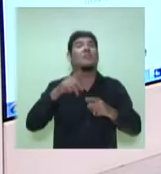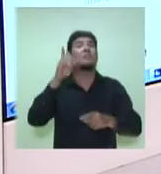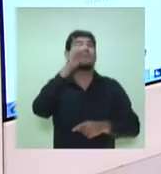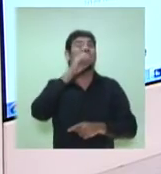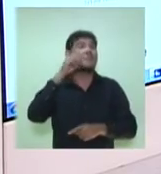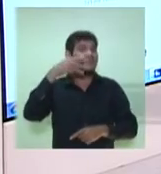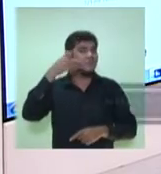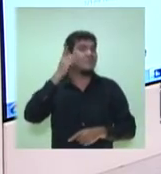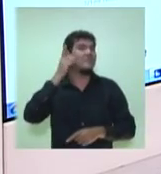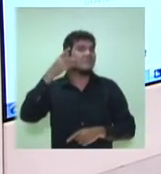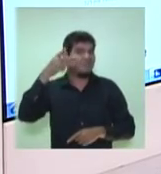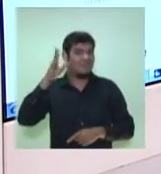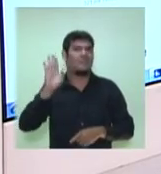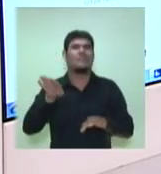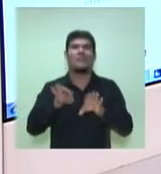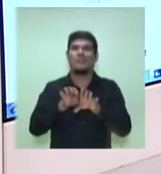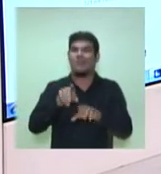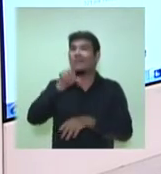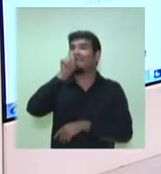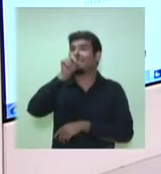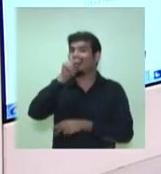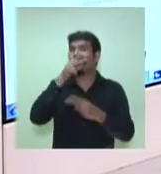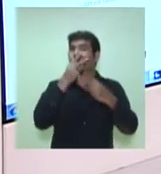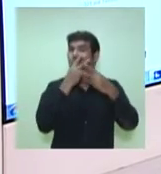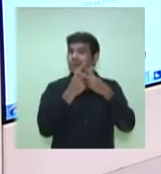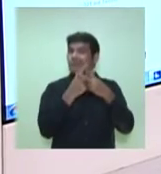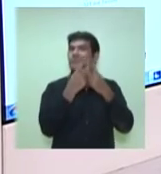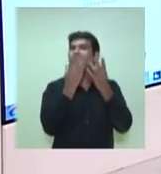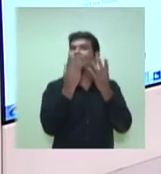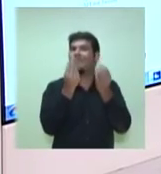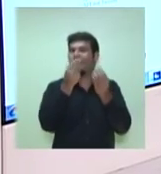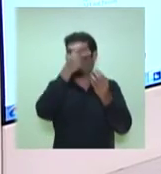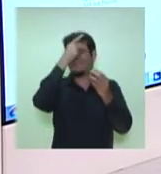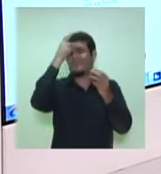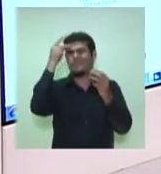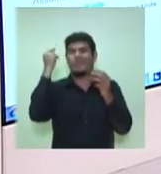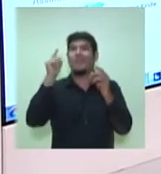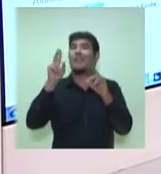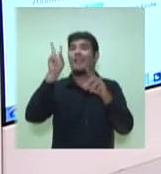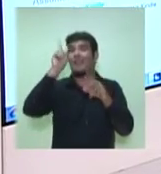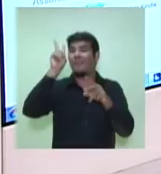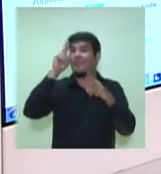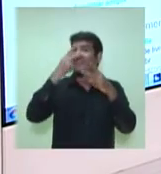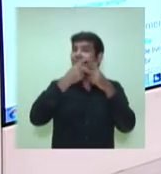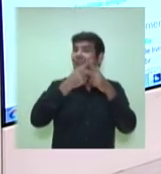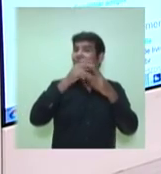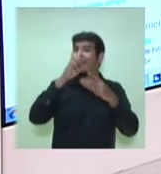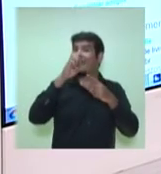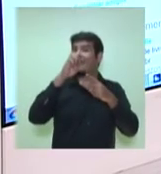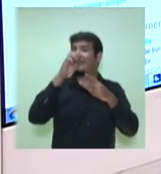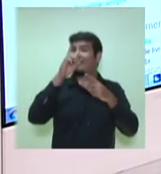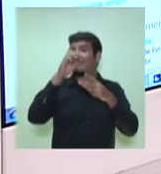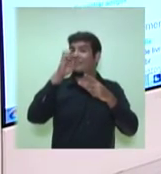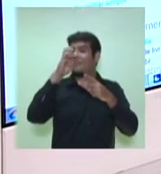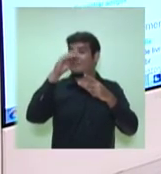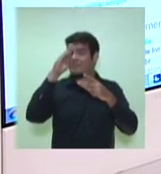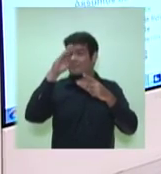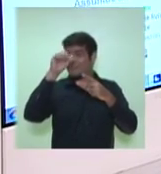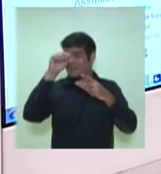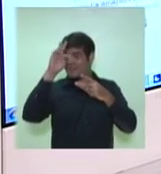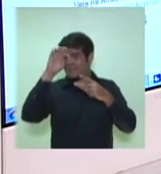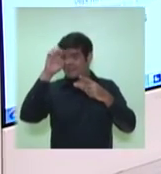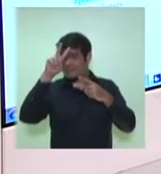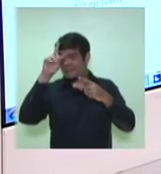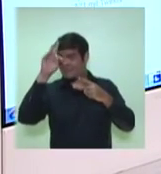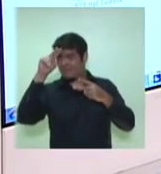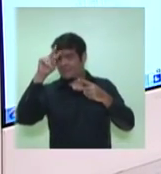Twitter também estamos entre os assuntos mais comentados, muita gente comentando, lembrando que a hashtag é debate TV em Tempo. Mande seu